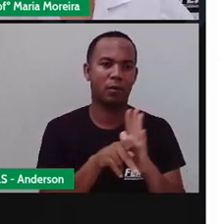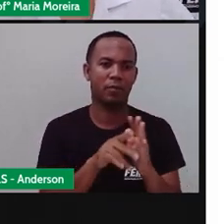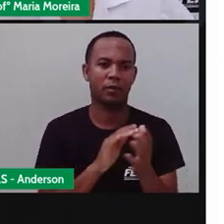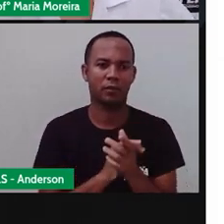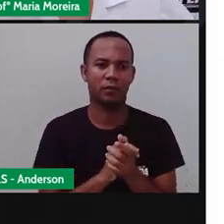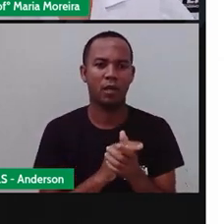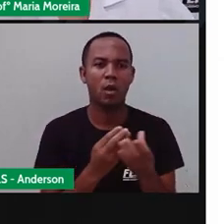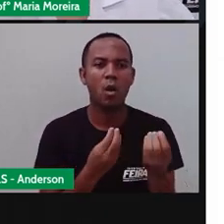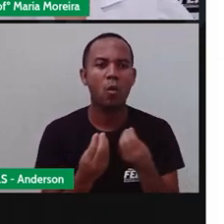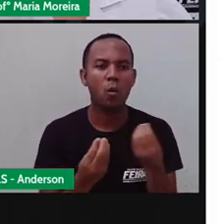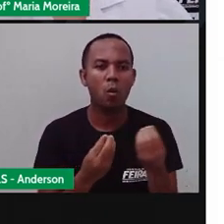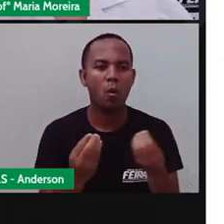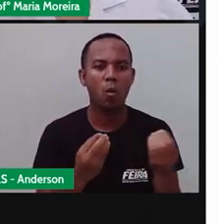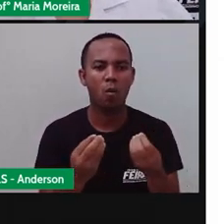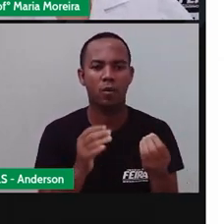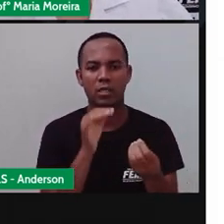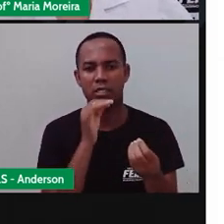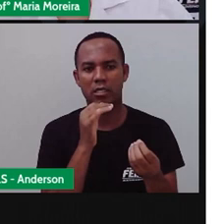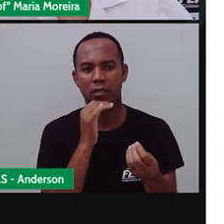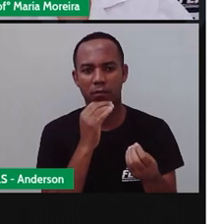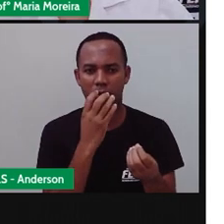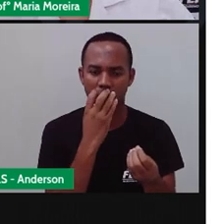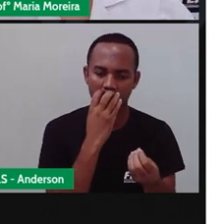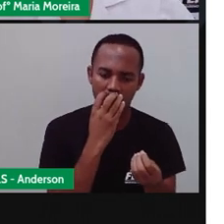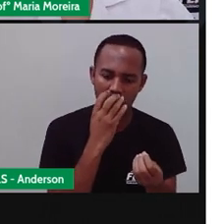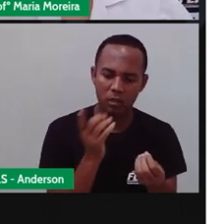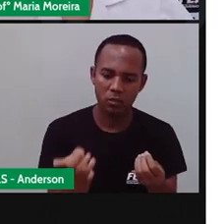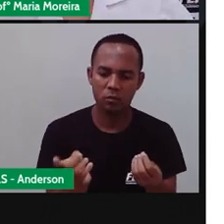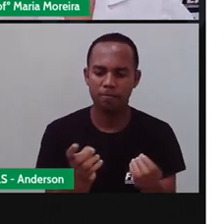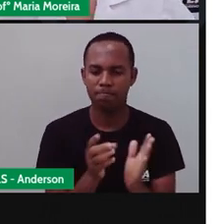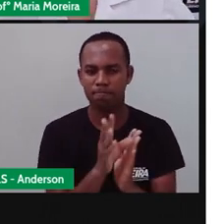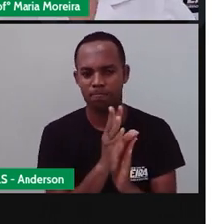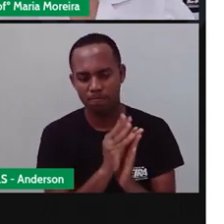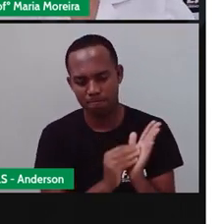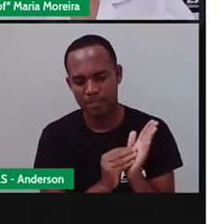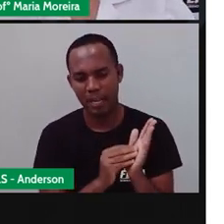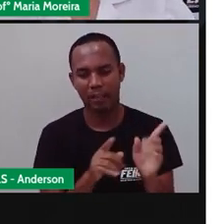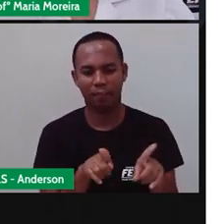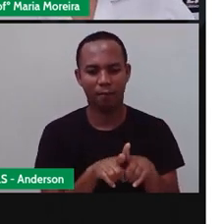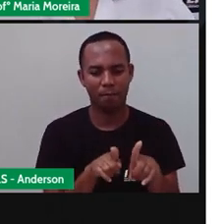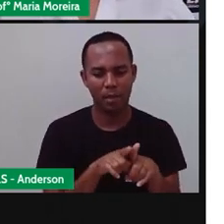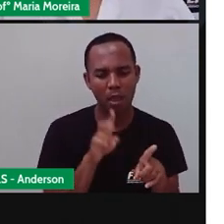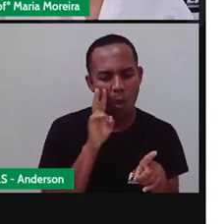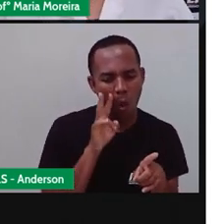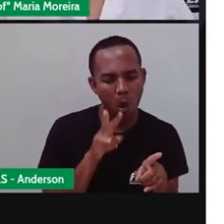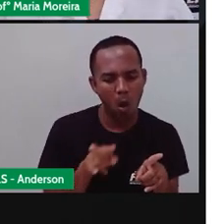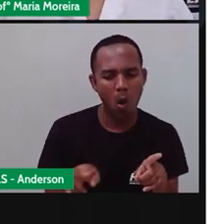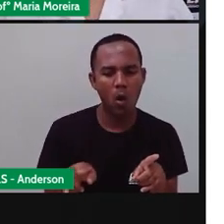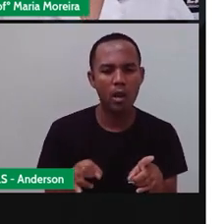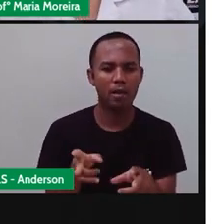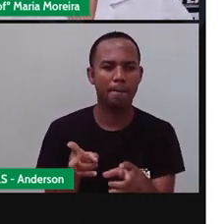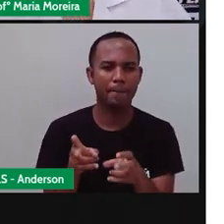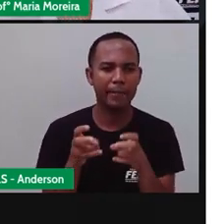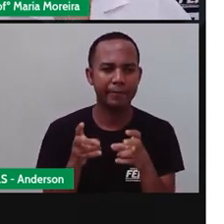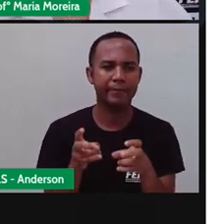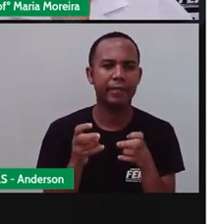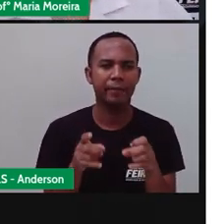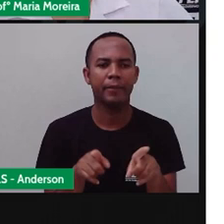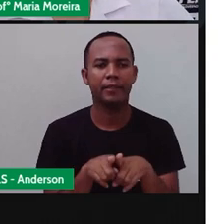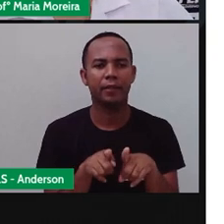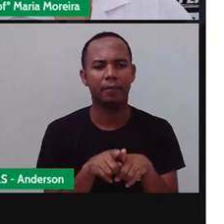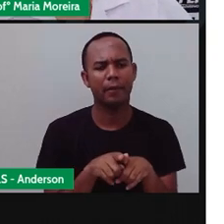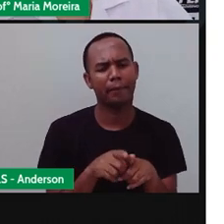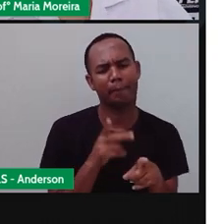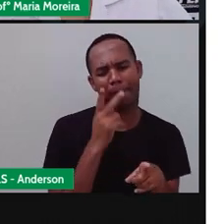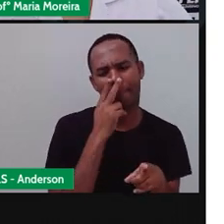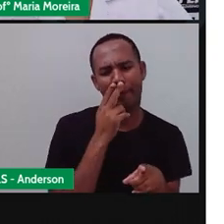ideia de como é o seu animal de estimação. Então, à medida que eu olho, eu digo, hum, parece